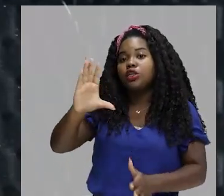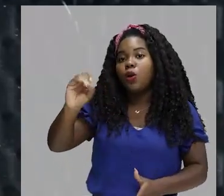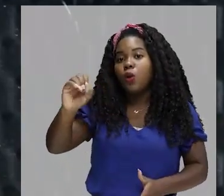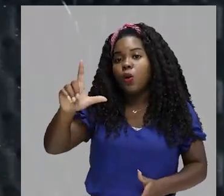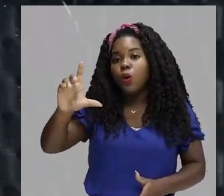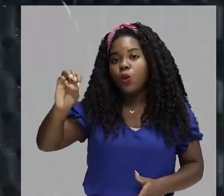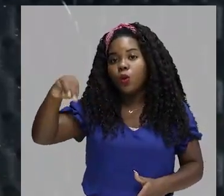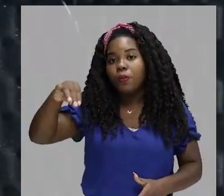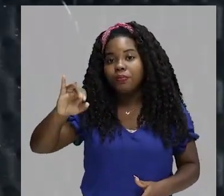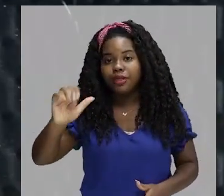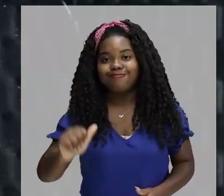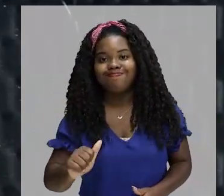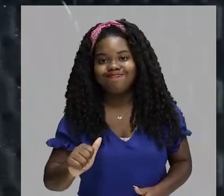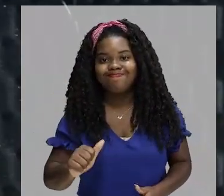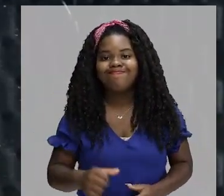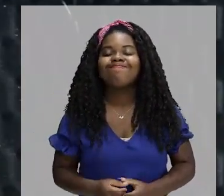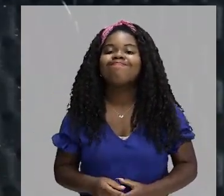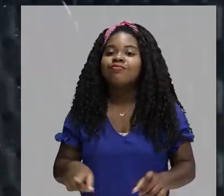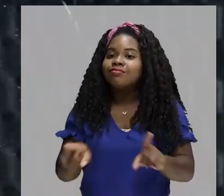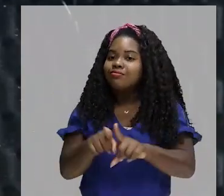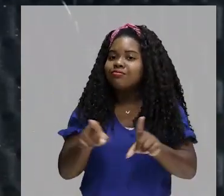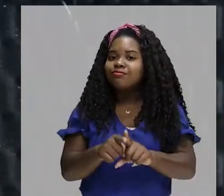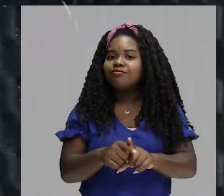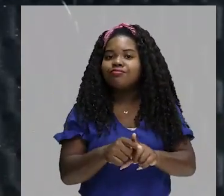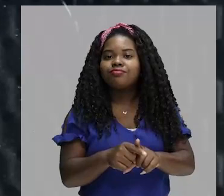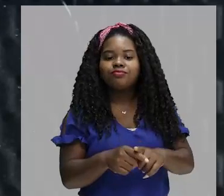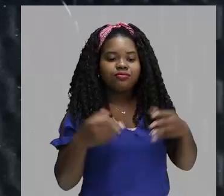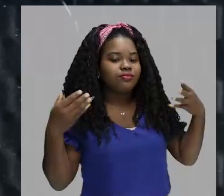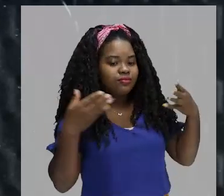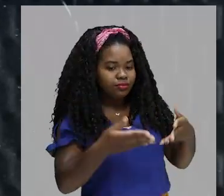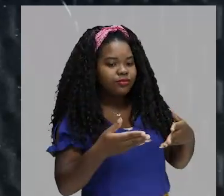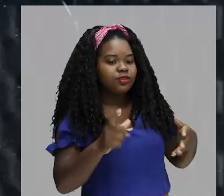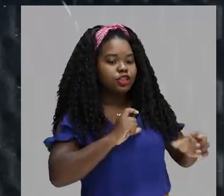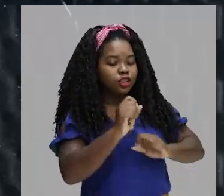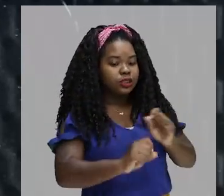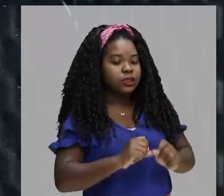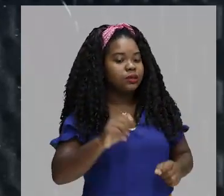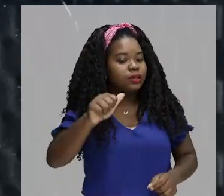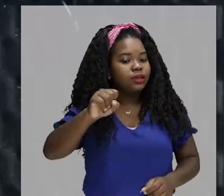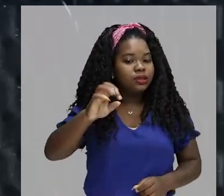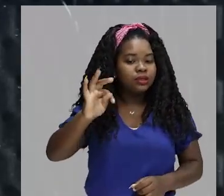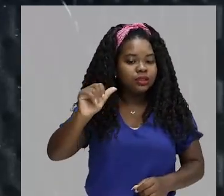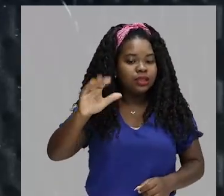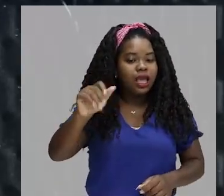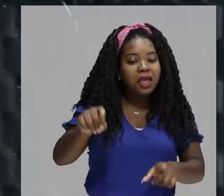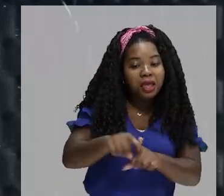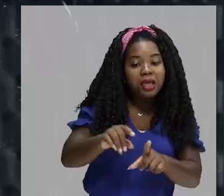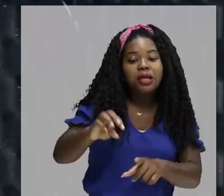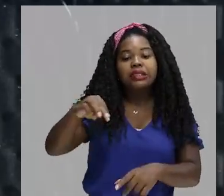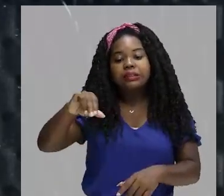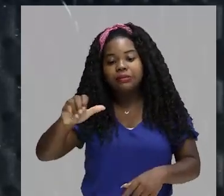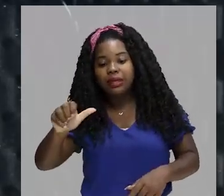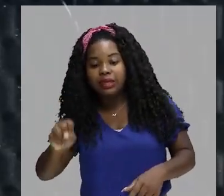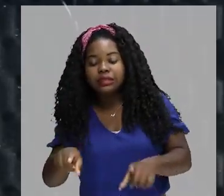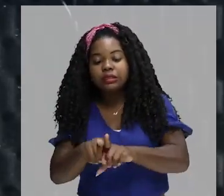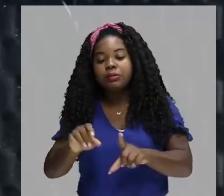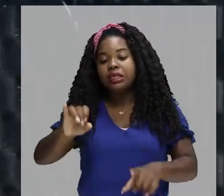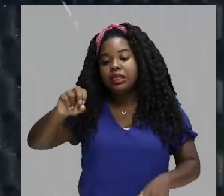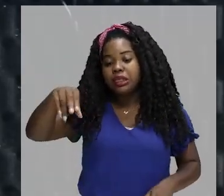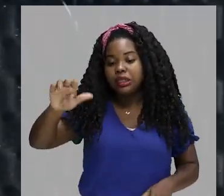diversidade, o destaque que se dá para os aztecas, maias e incas,